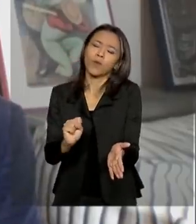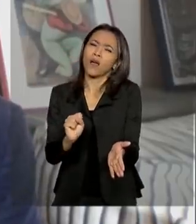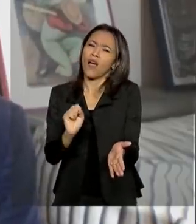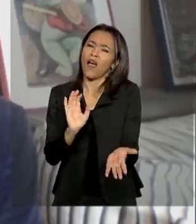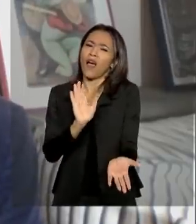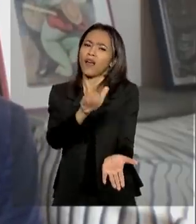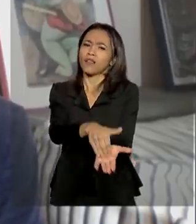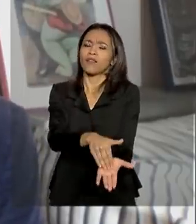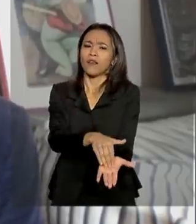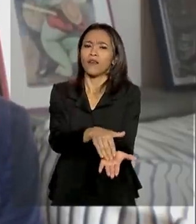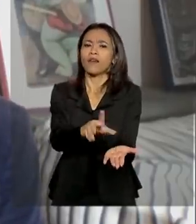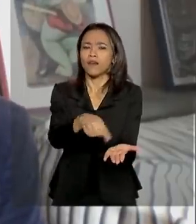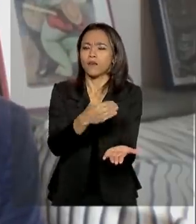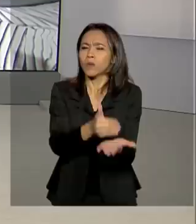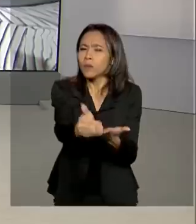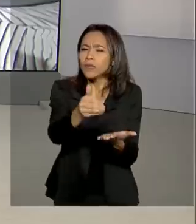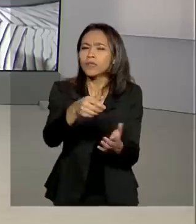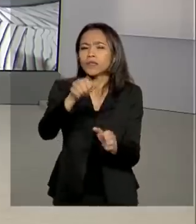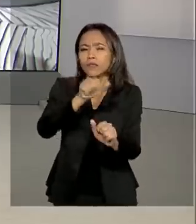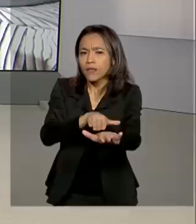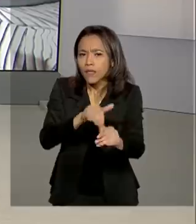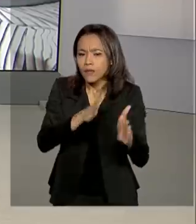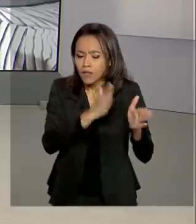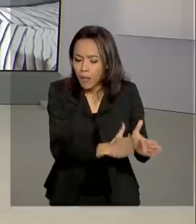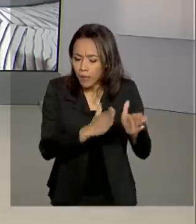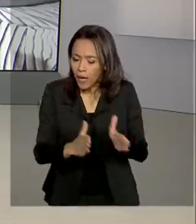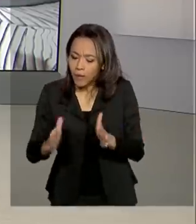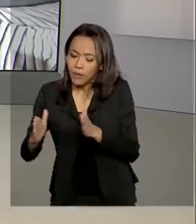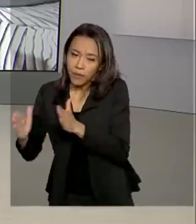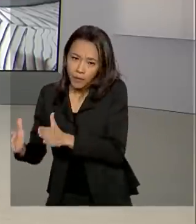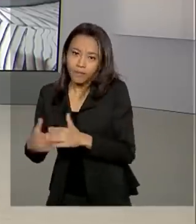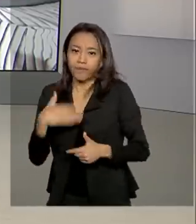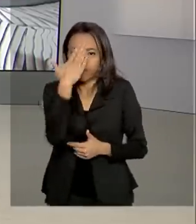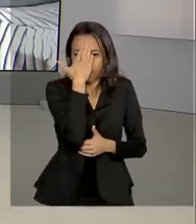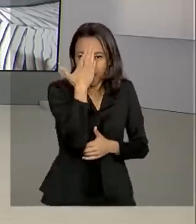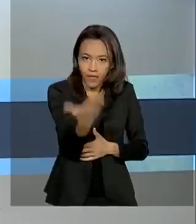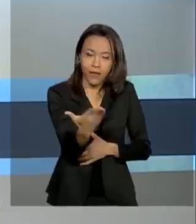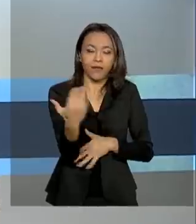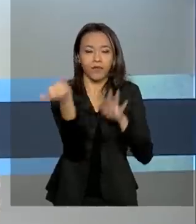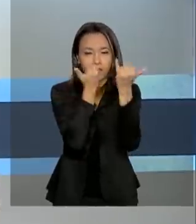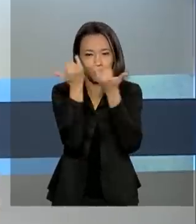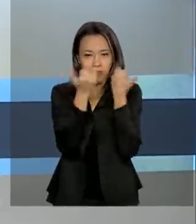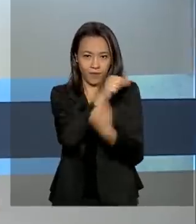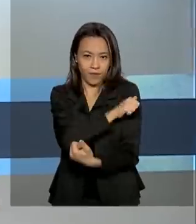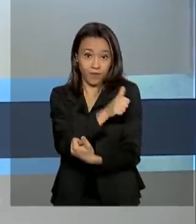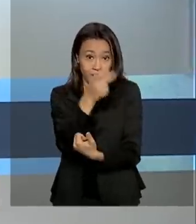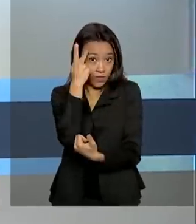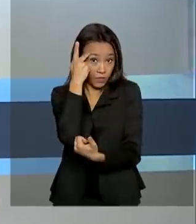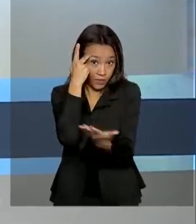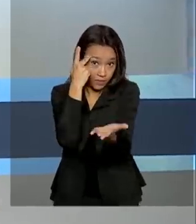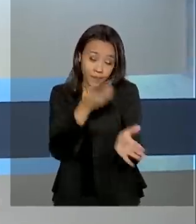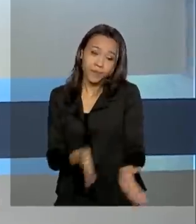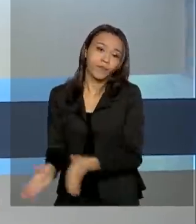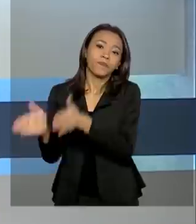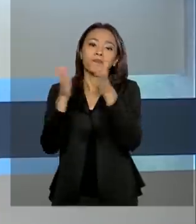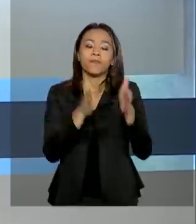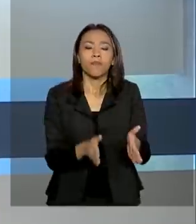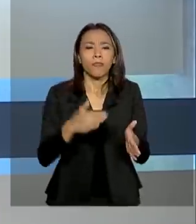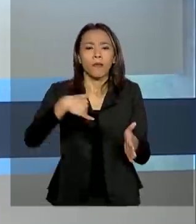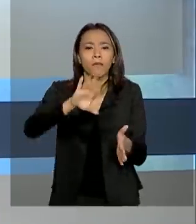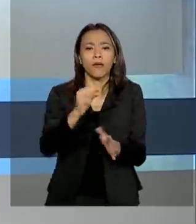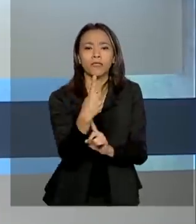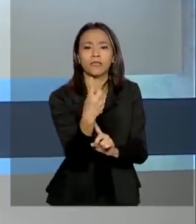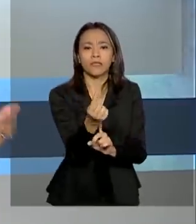o início de setembro. Renata. Obrigada, Priscila, pelas suas informações. Direto de São Paulo. Mais de 16 mil